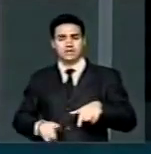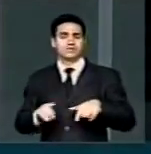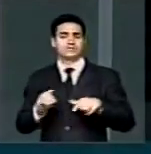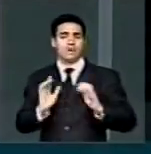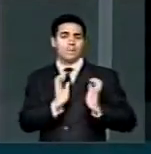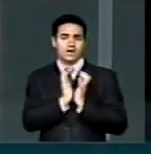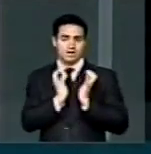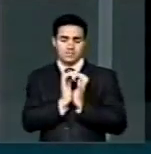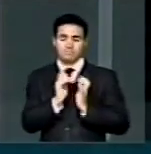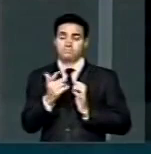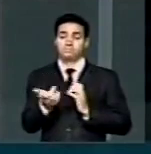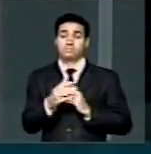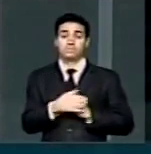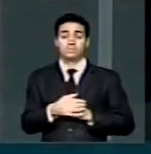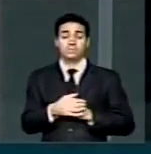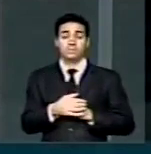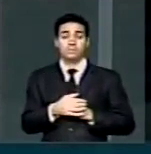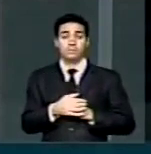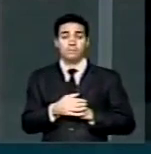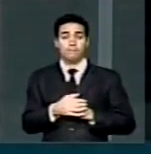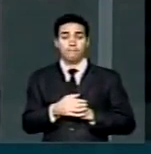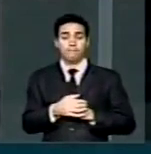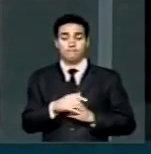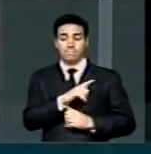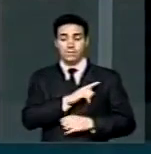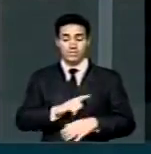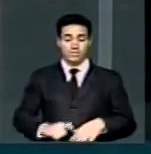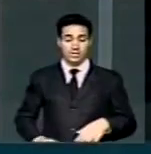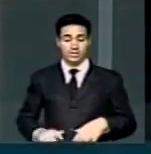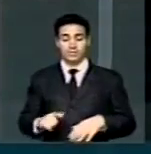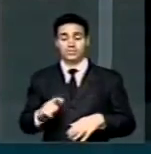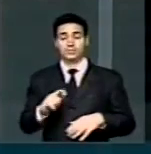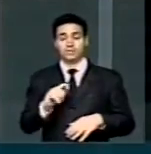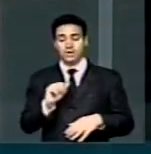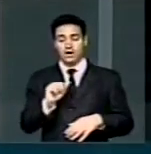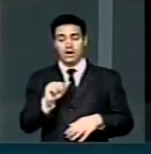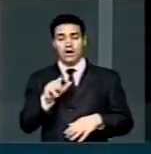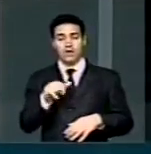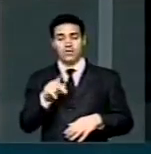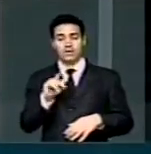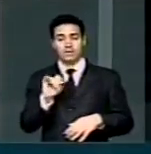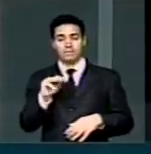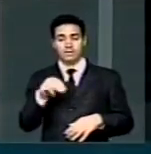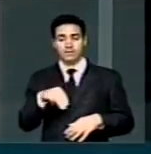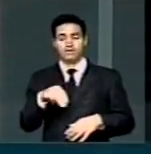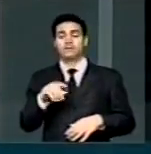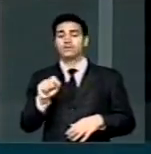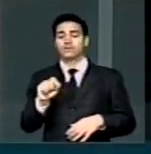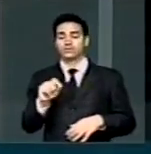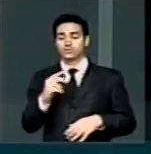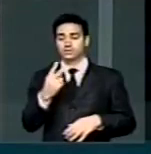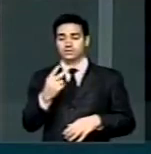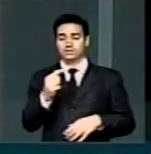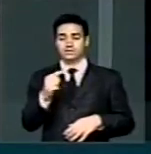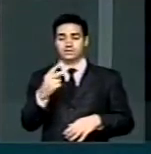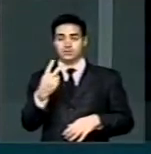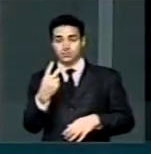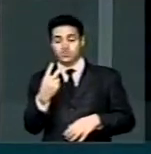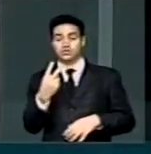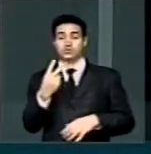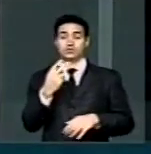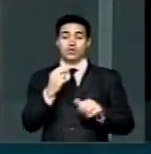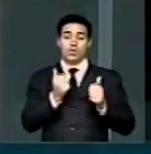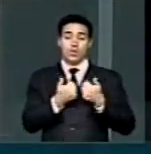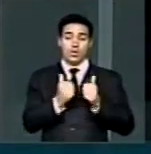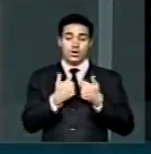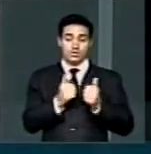foram entregues pelo governador Geraldo Alckmin 272 ônibus e micro